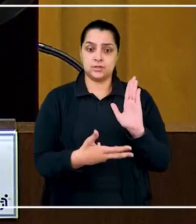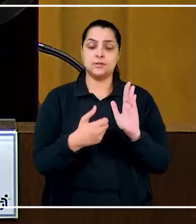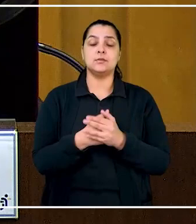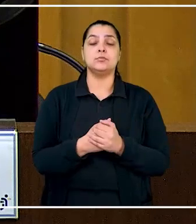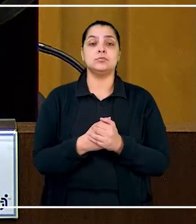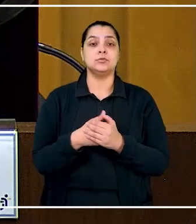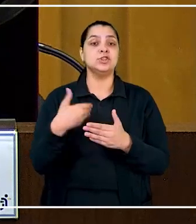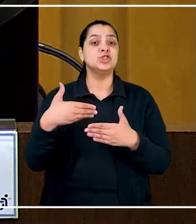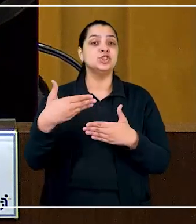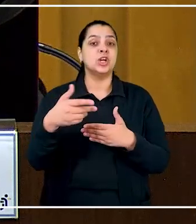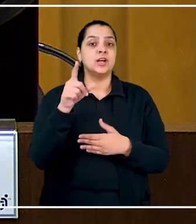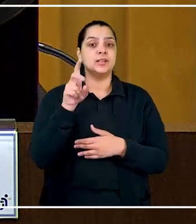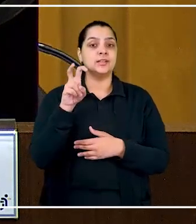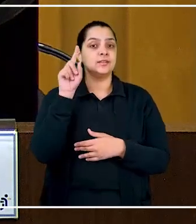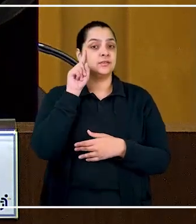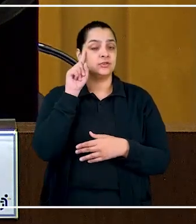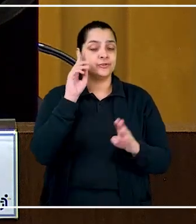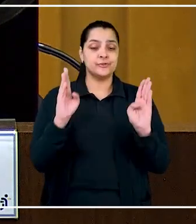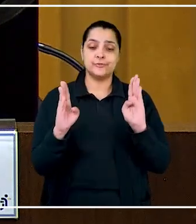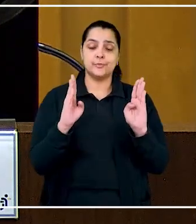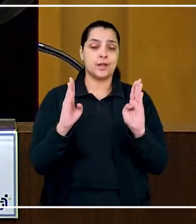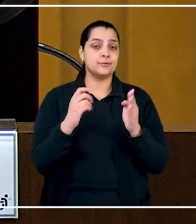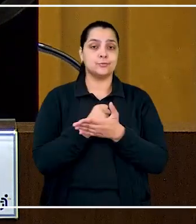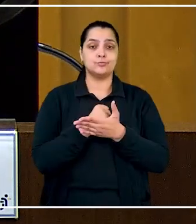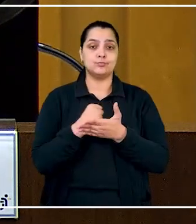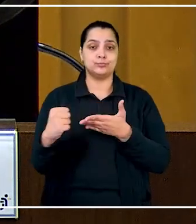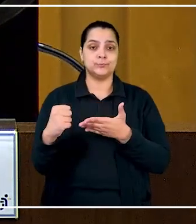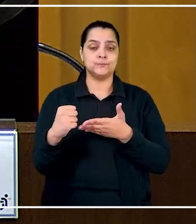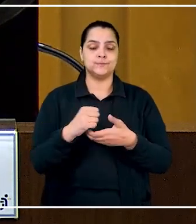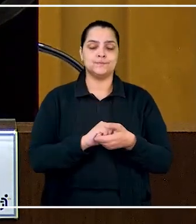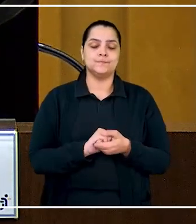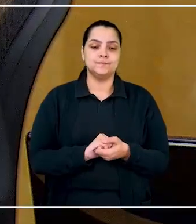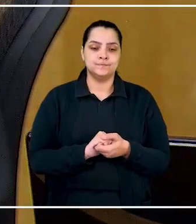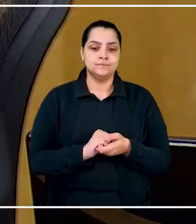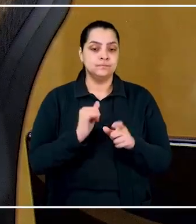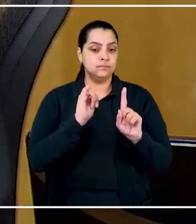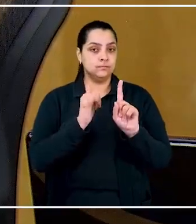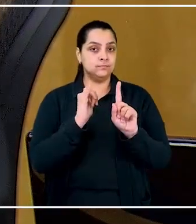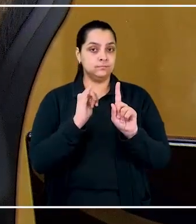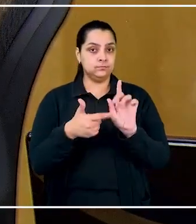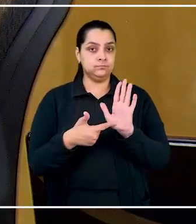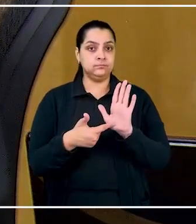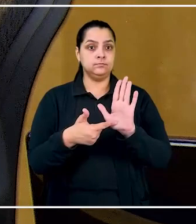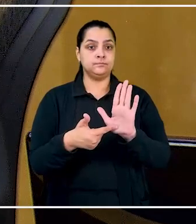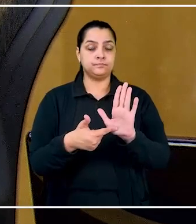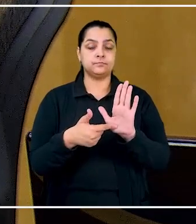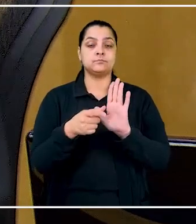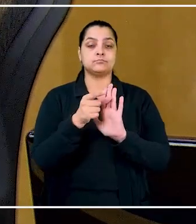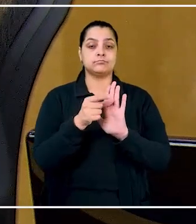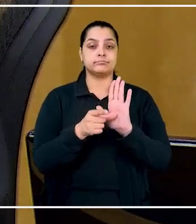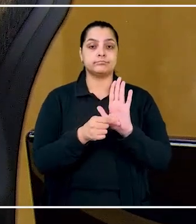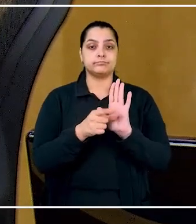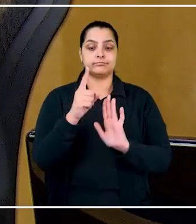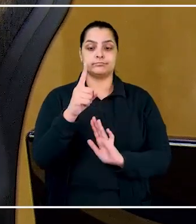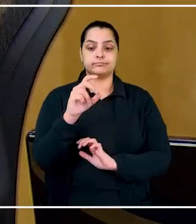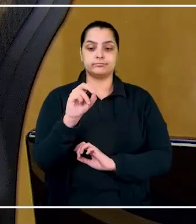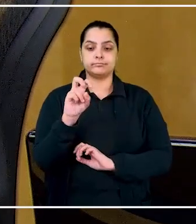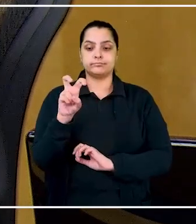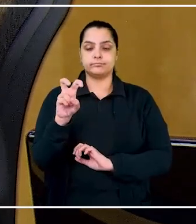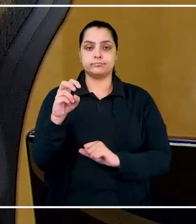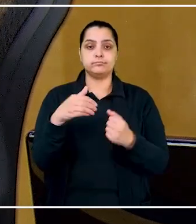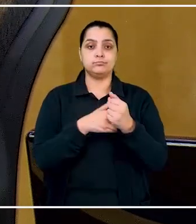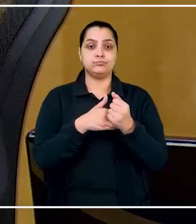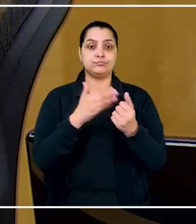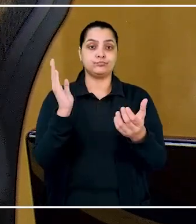declaração quando os 15 dias de prazo já haviam passado. O relator apontou ainda que o artigo 105